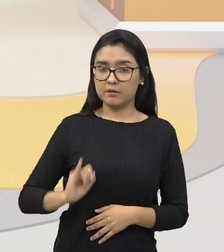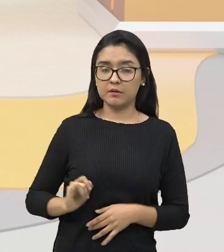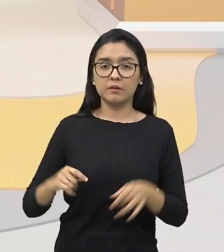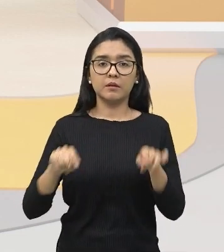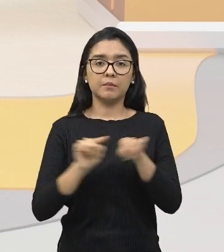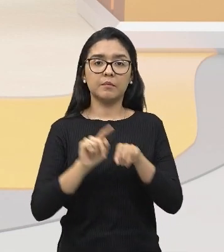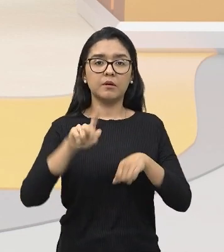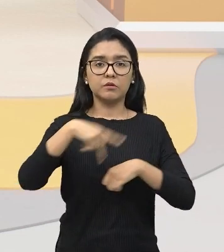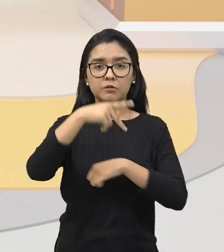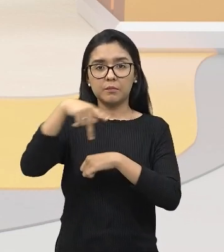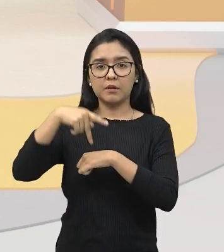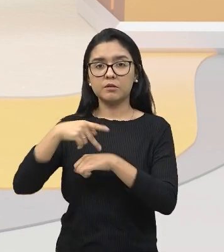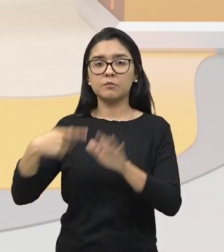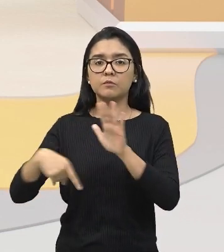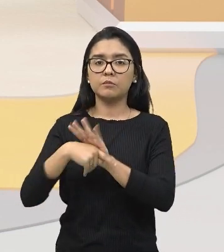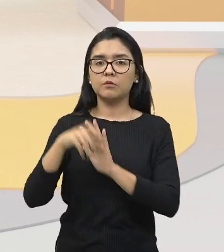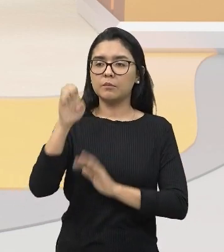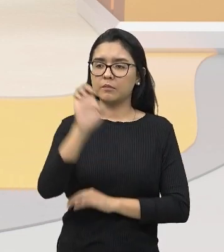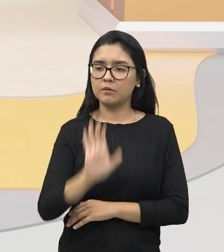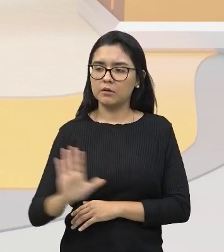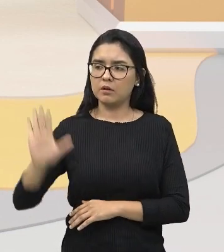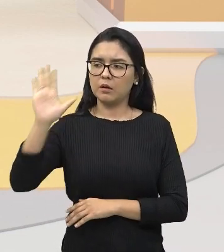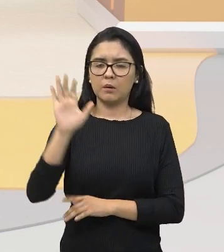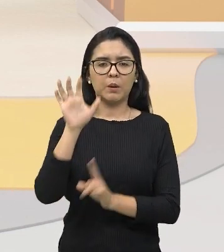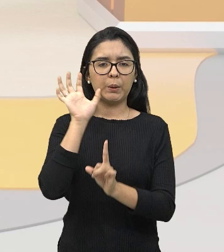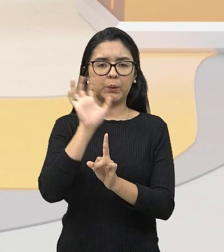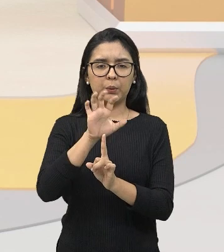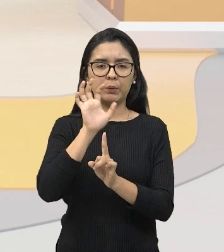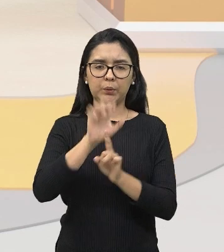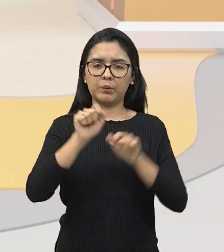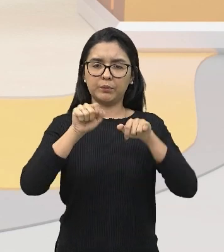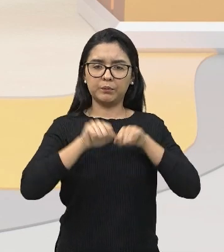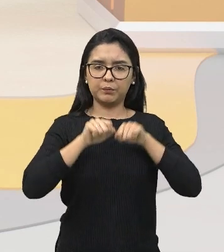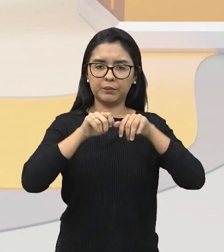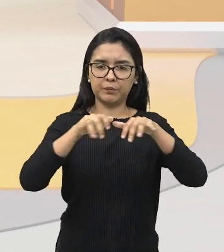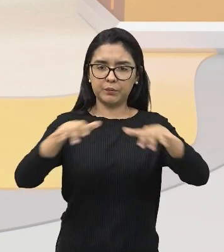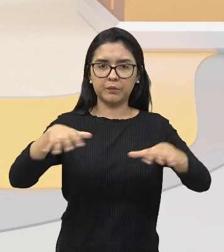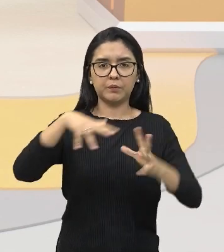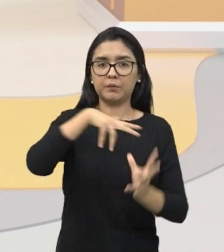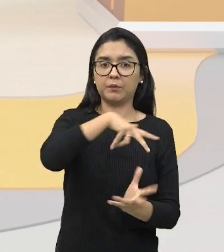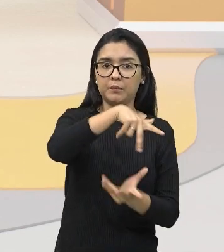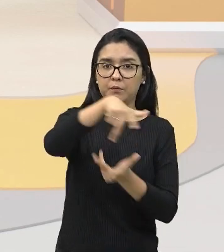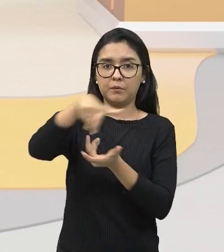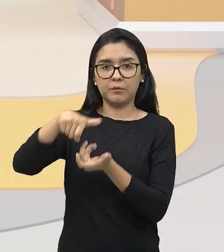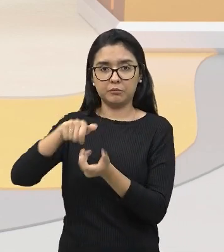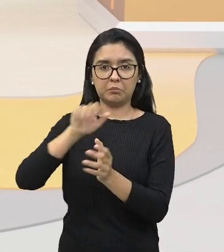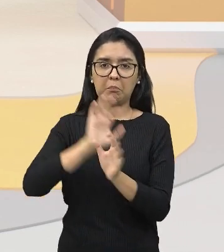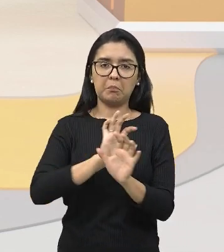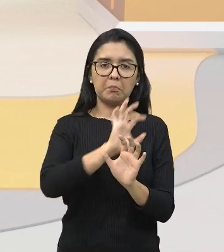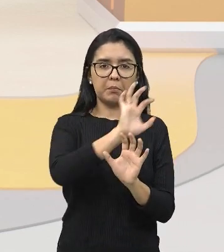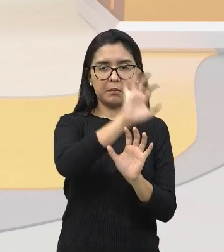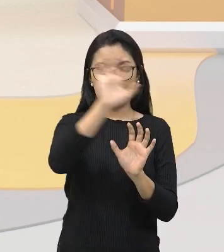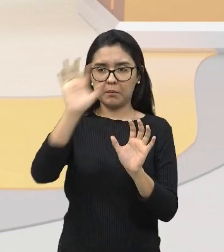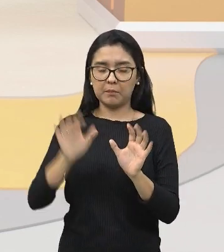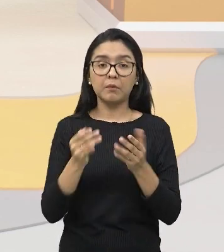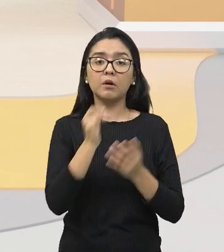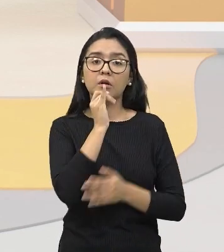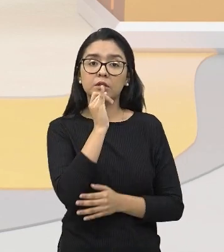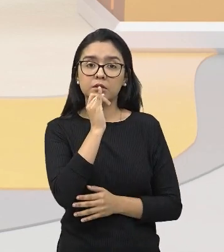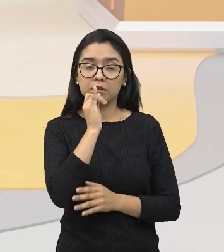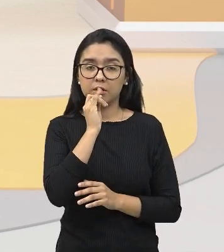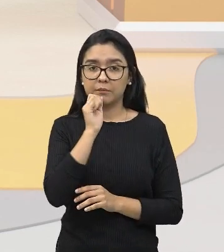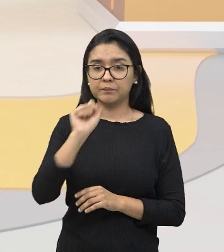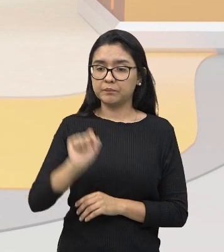europeias ampliaram as suas influências para outras partes do mundo, para outros continentes, como, por exemplo, o continente